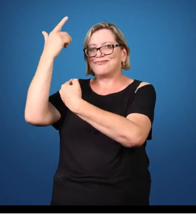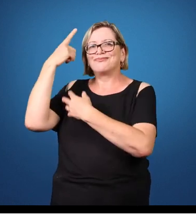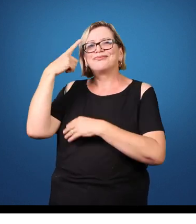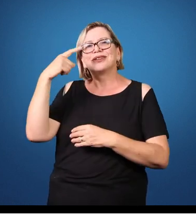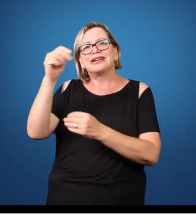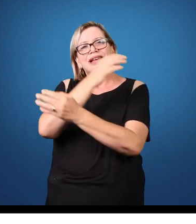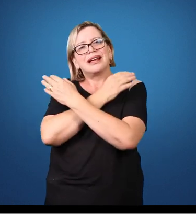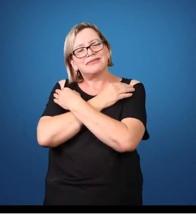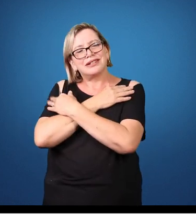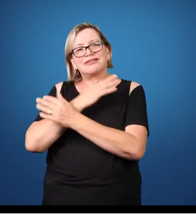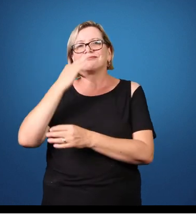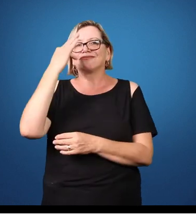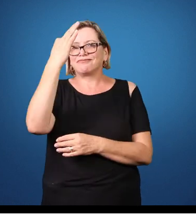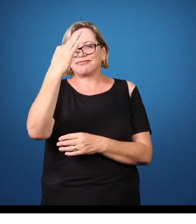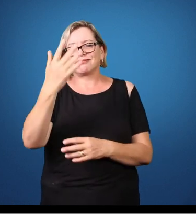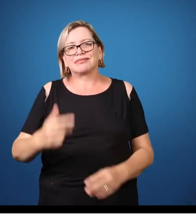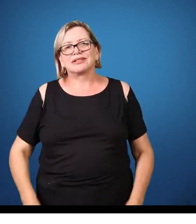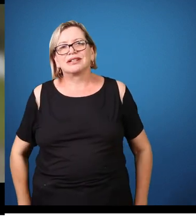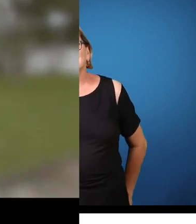Tchau, tchau.